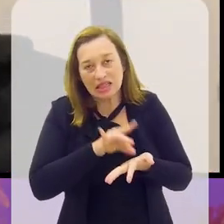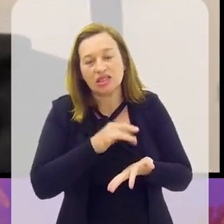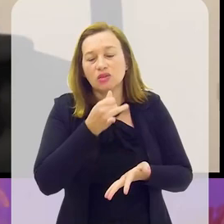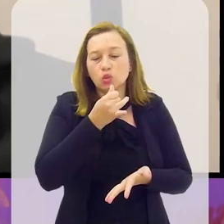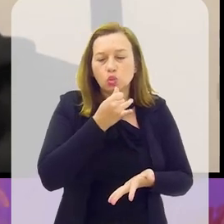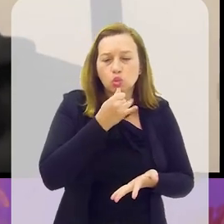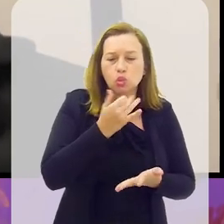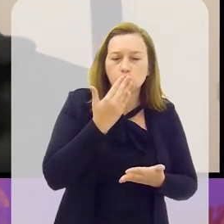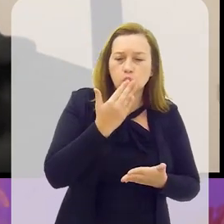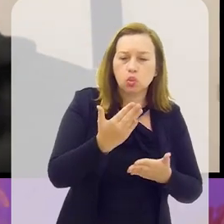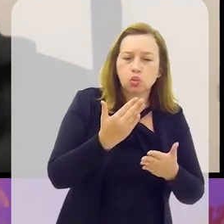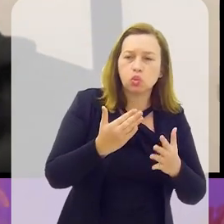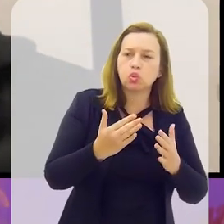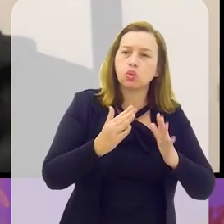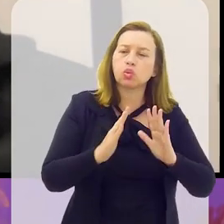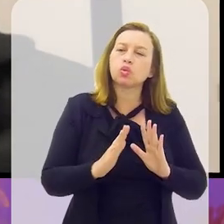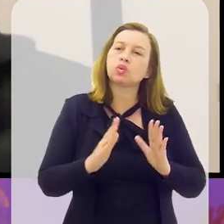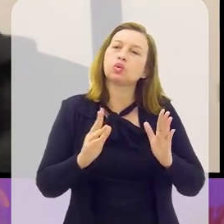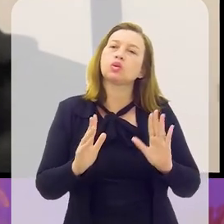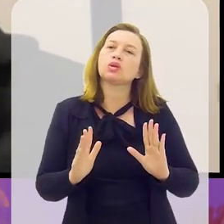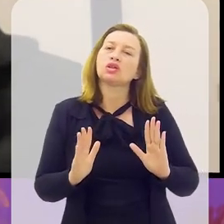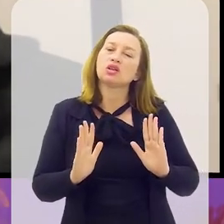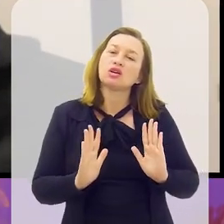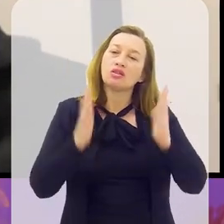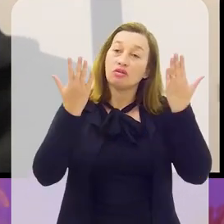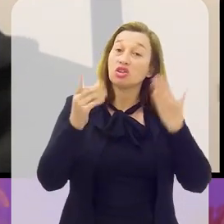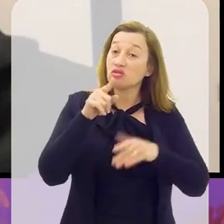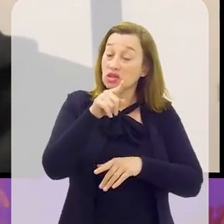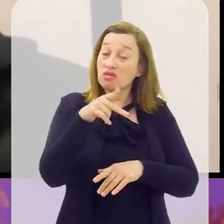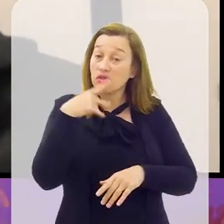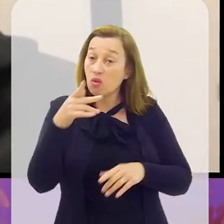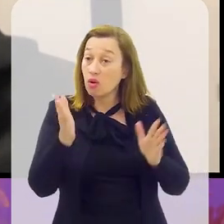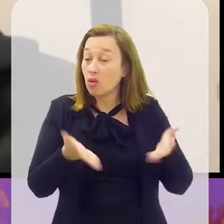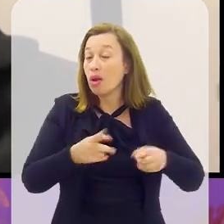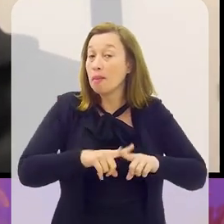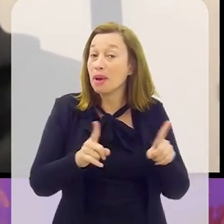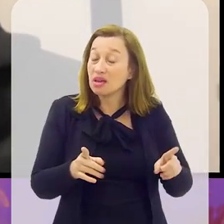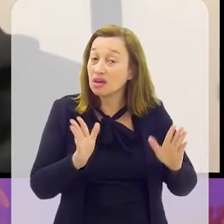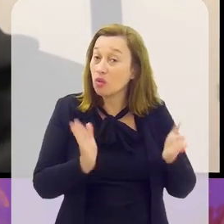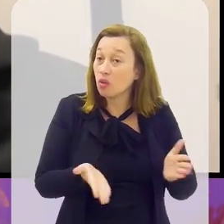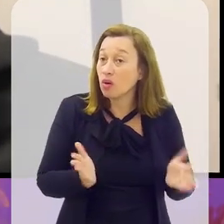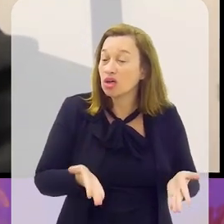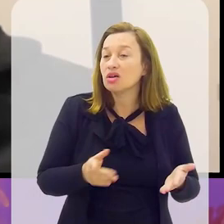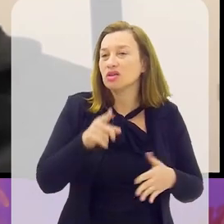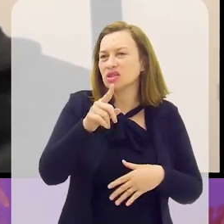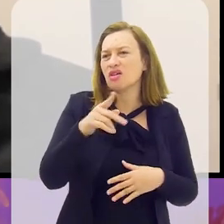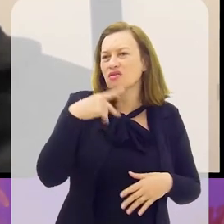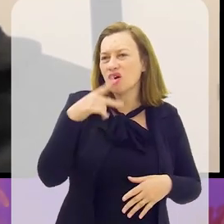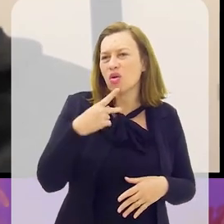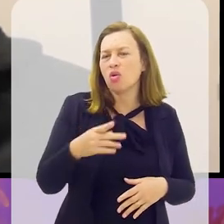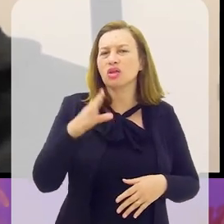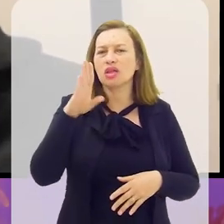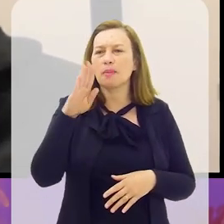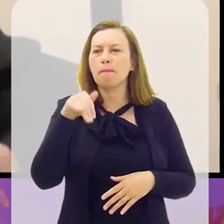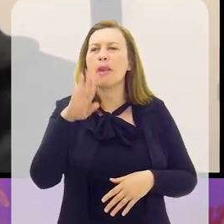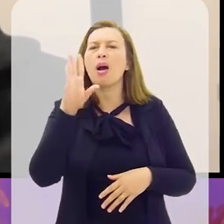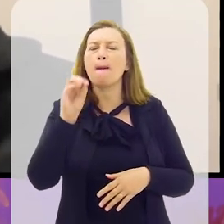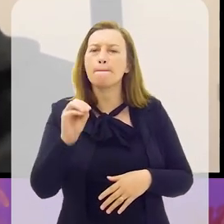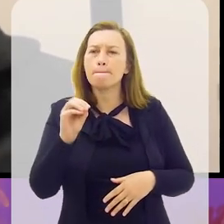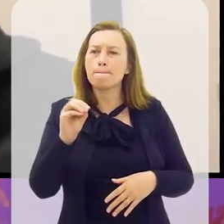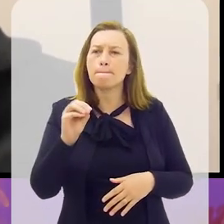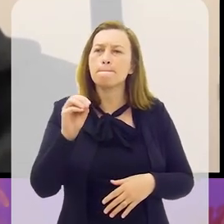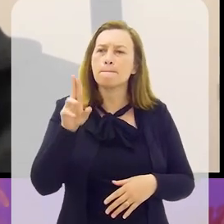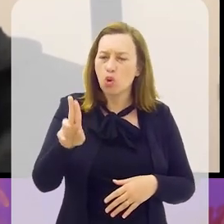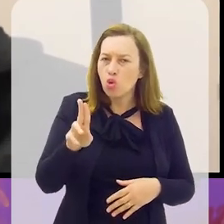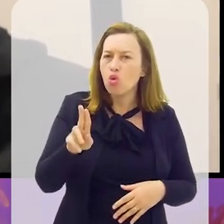lamentável esse tipo de evento, como o que você acabou de citar agora. Agora, de qualquer forma, você falou da questão do